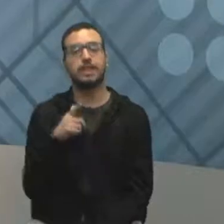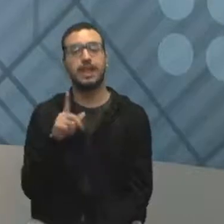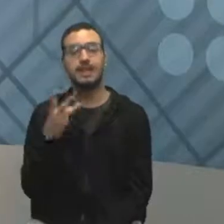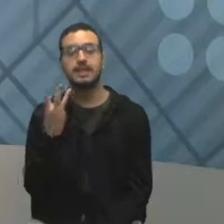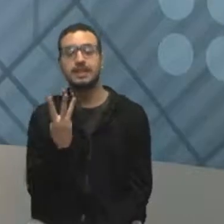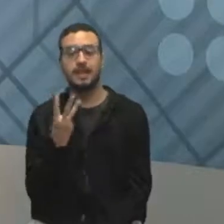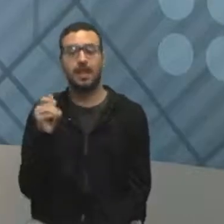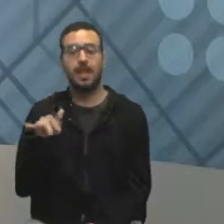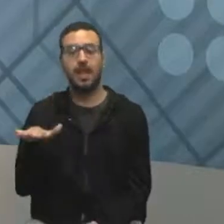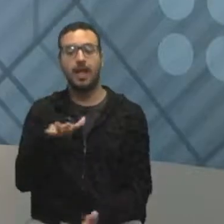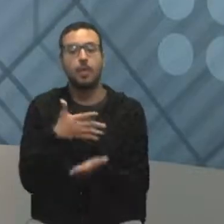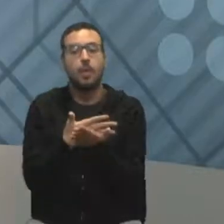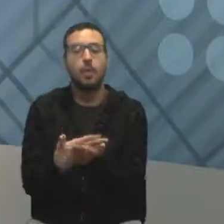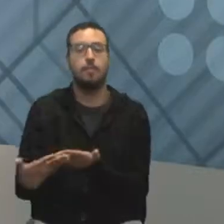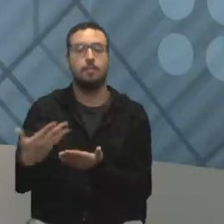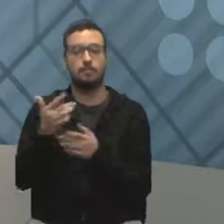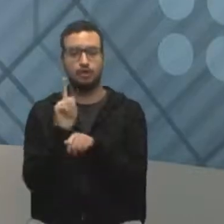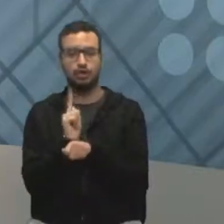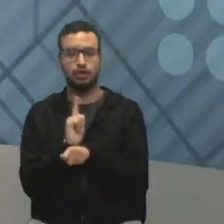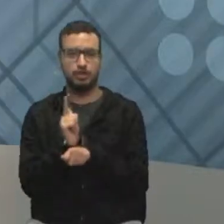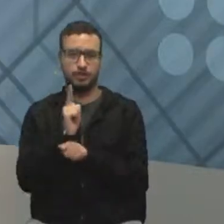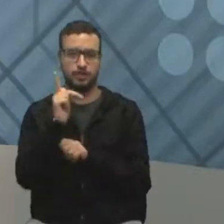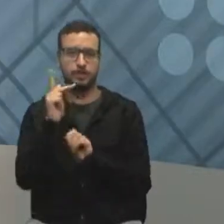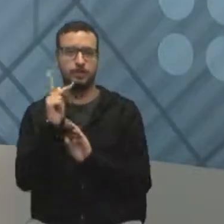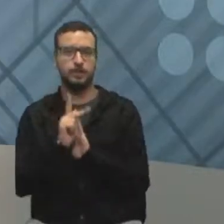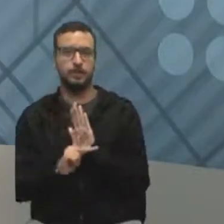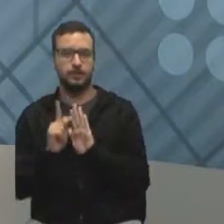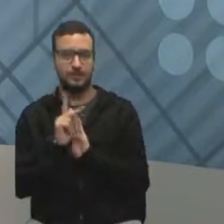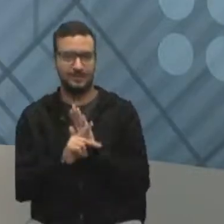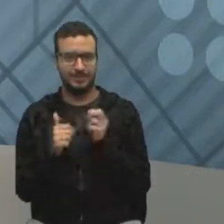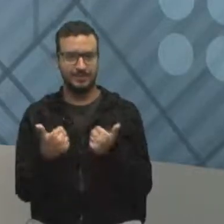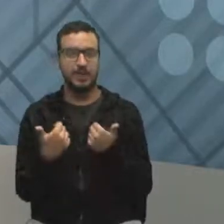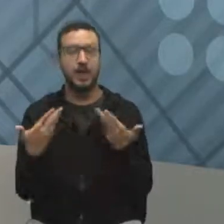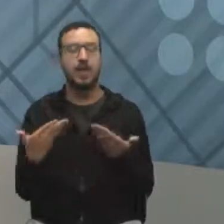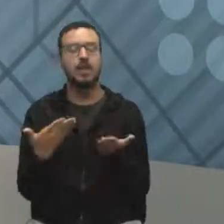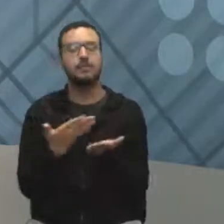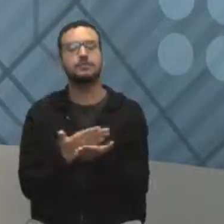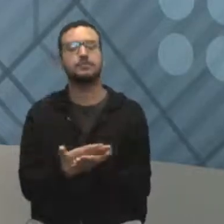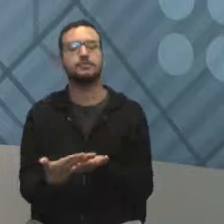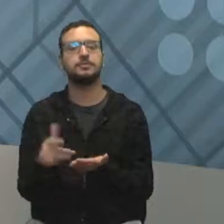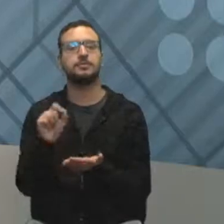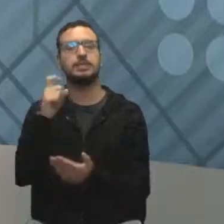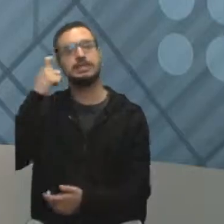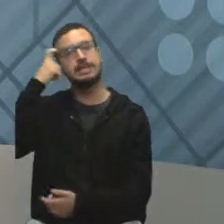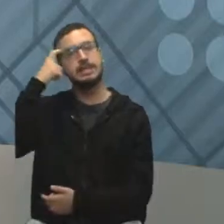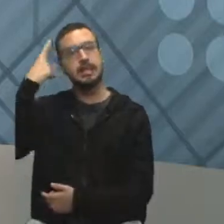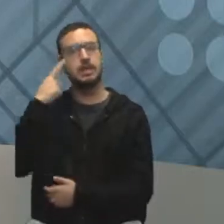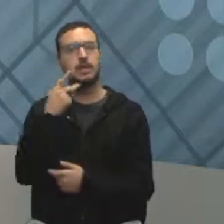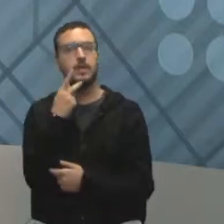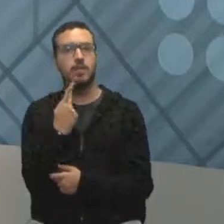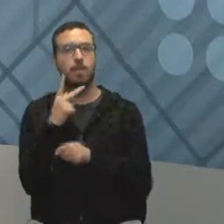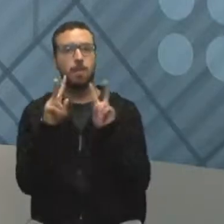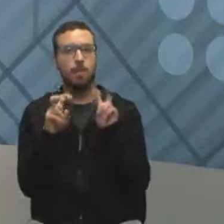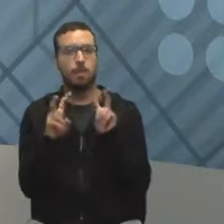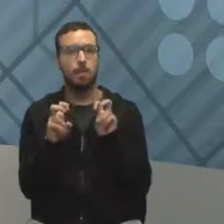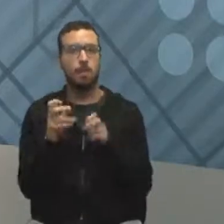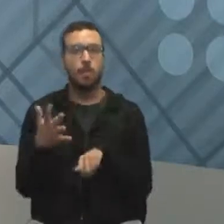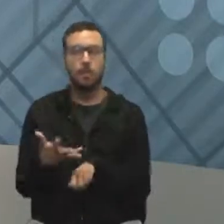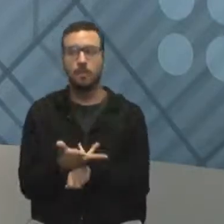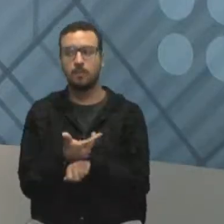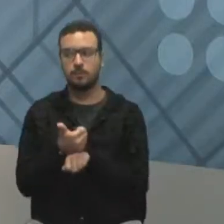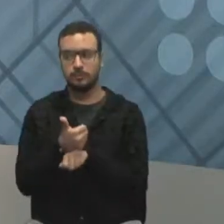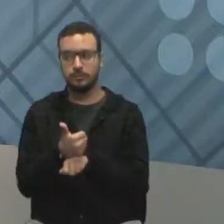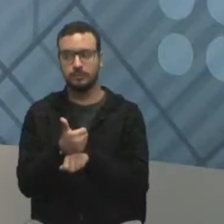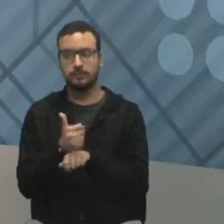dão início ao gerenciamento de projetos, não é isso? E agora, então, a gente começa aí com essa ideia de falar de qualidade, e